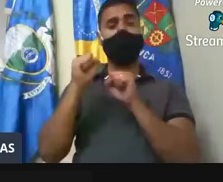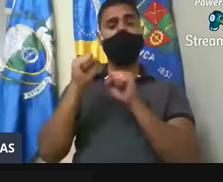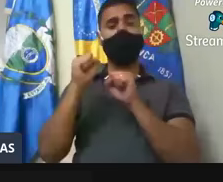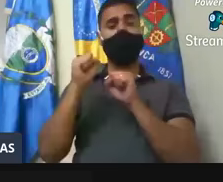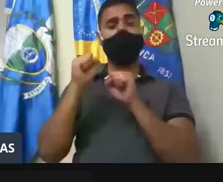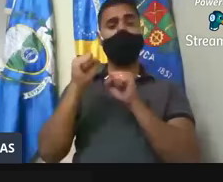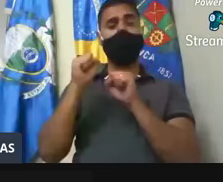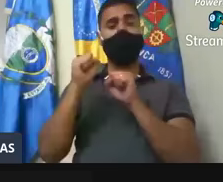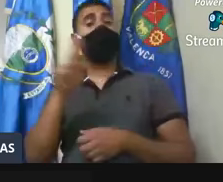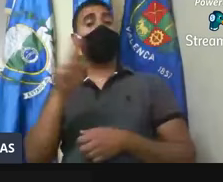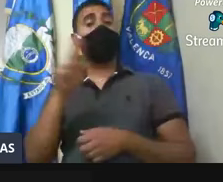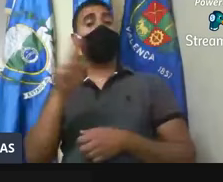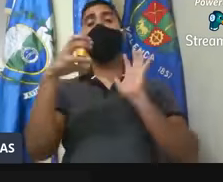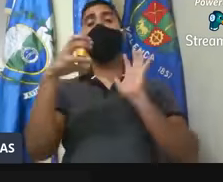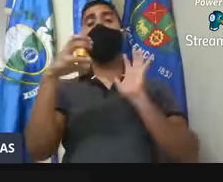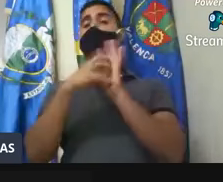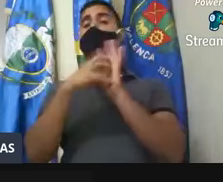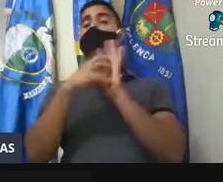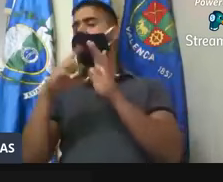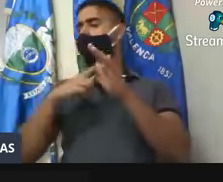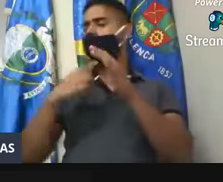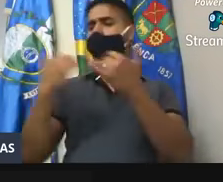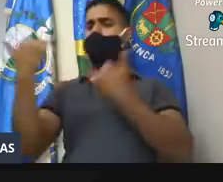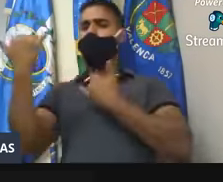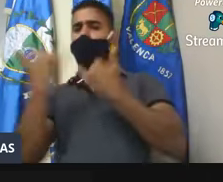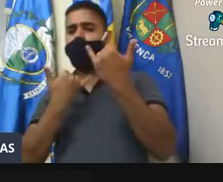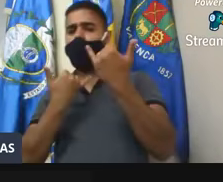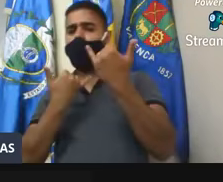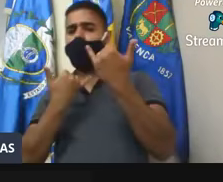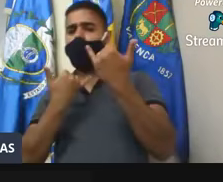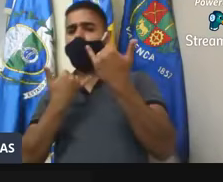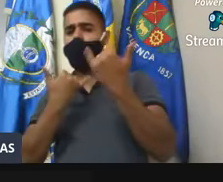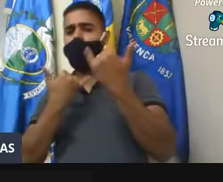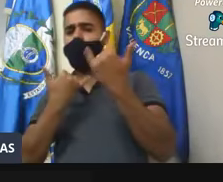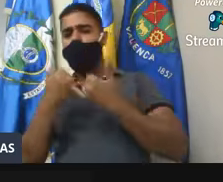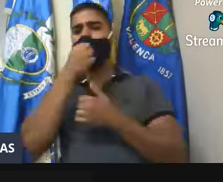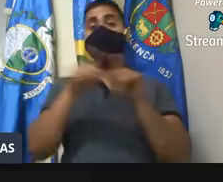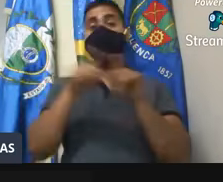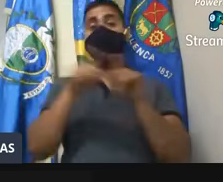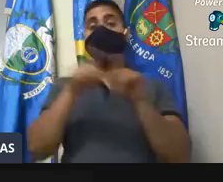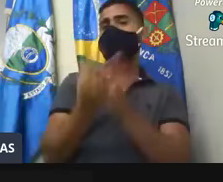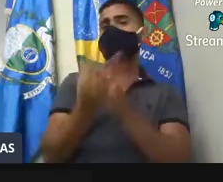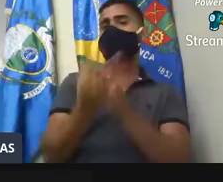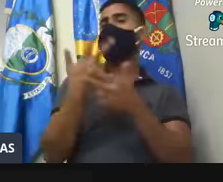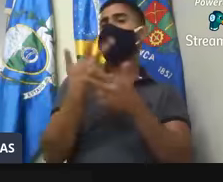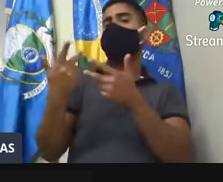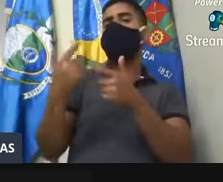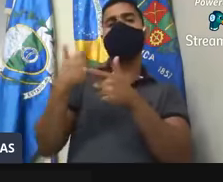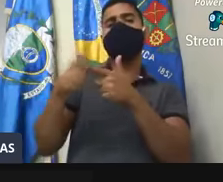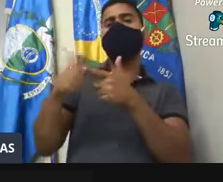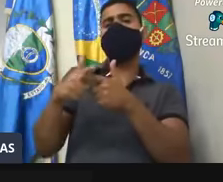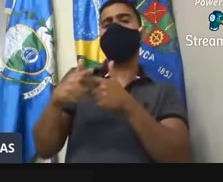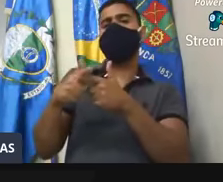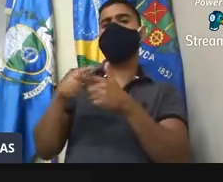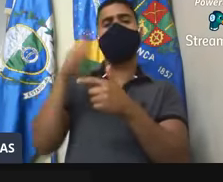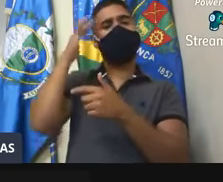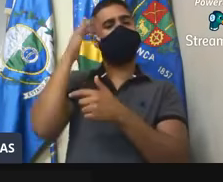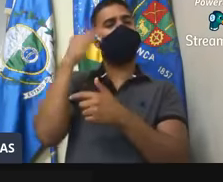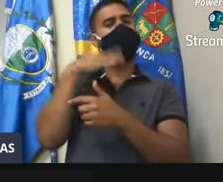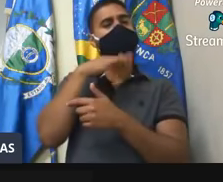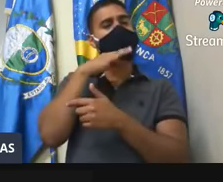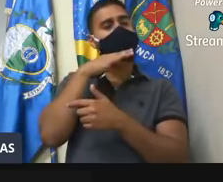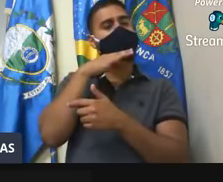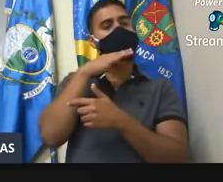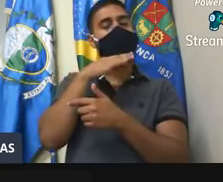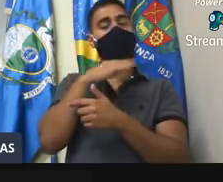para buscar informações e talvez criar alguma situação, não é favorável. Acho que a gente